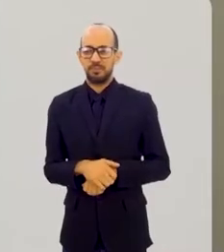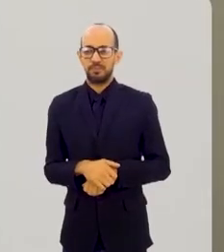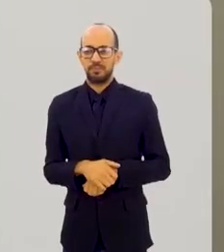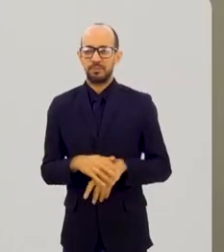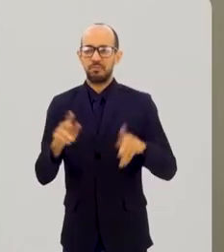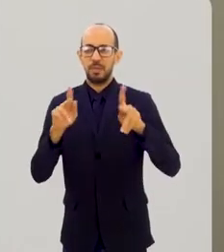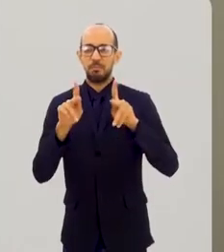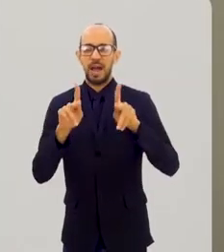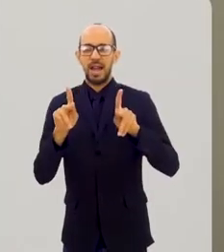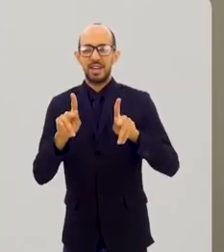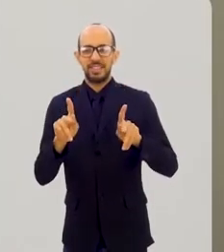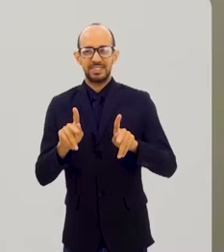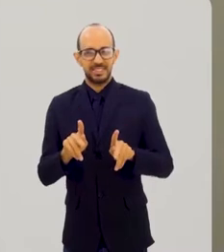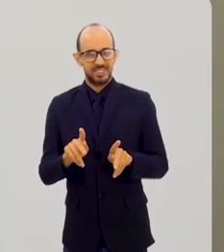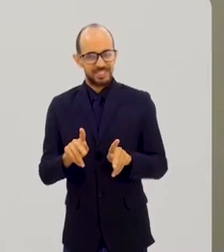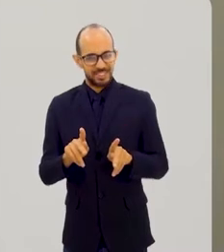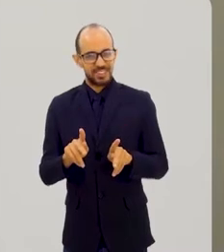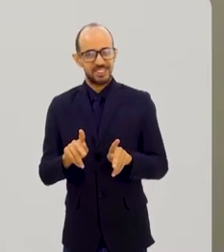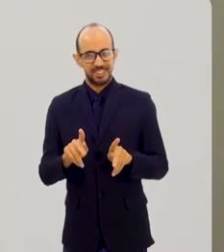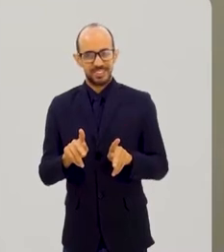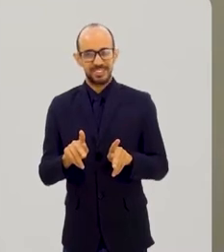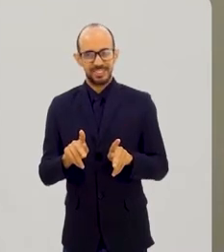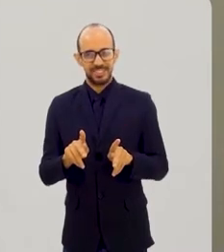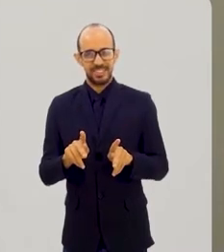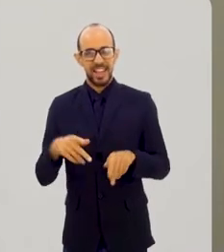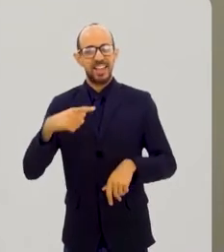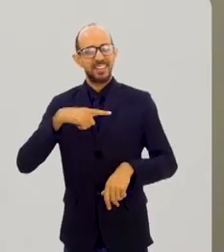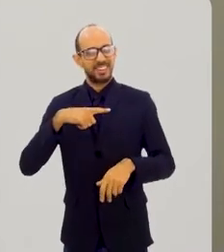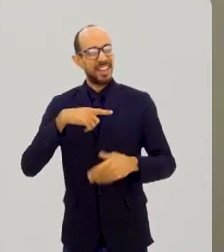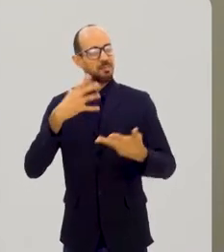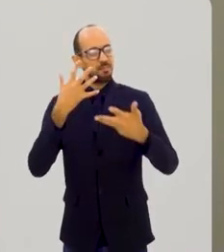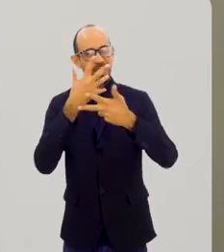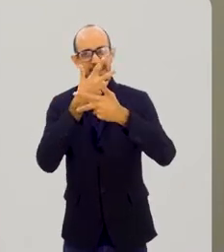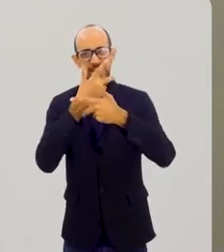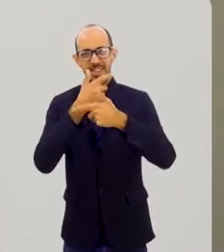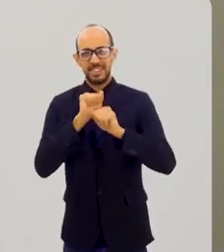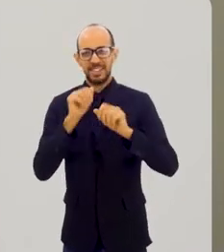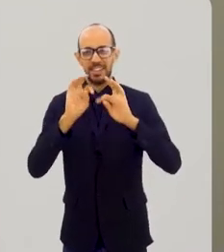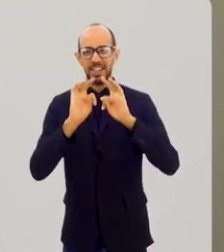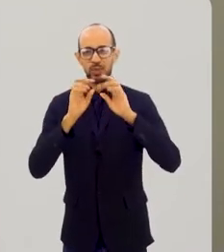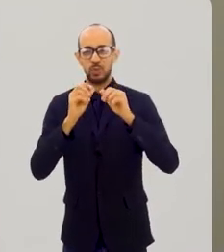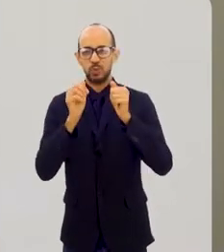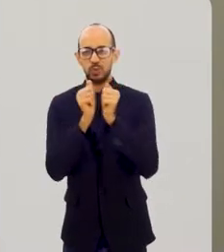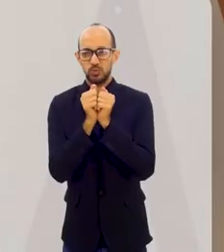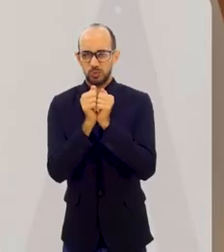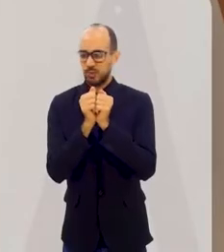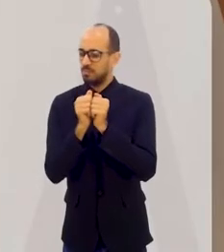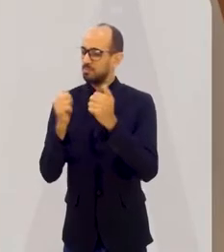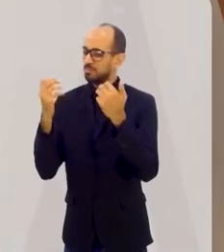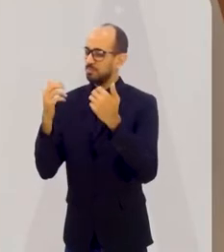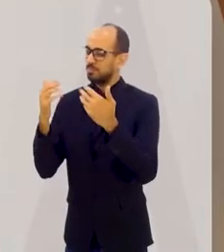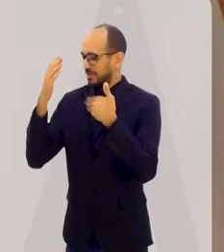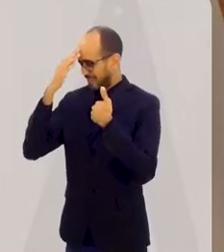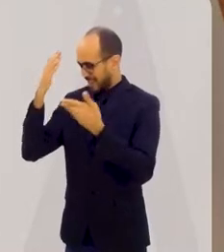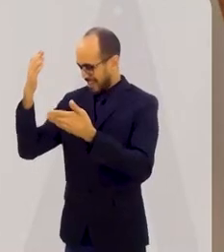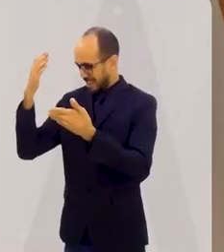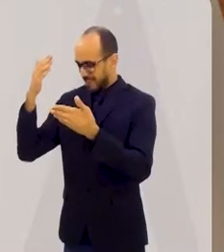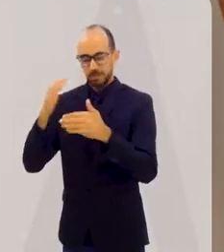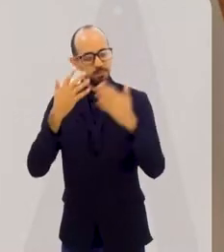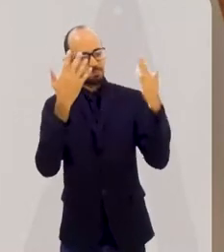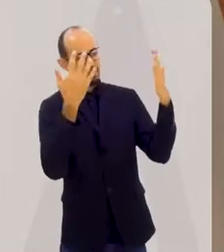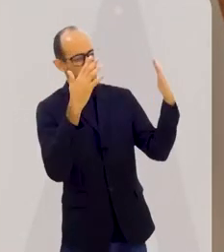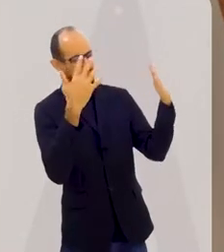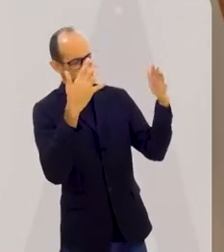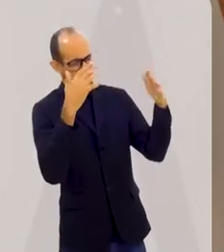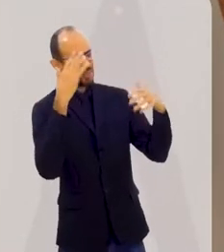Uma paz. Amém. Tem paz, tem beleza. Está tudo junto assim. Obrigado. Parabéns, porque eu sei que